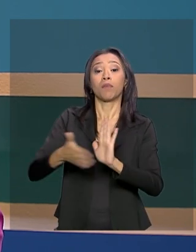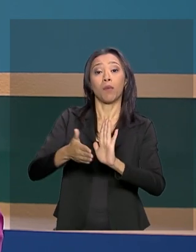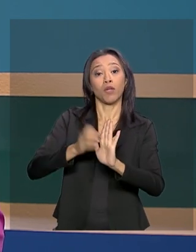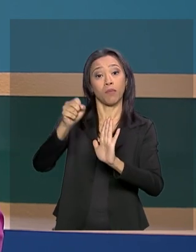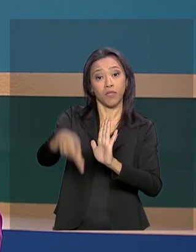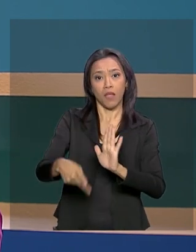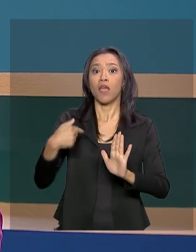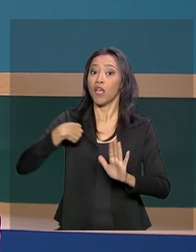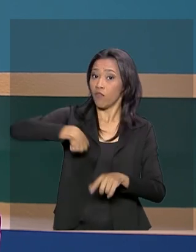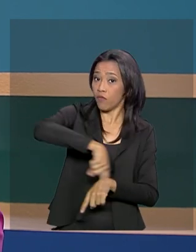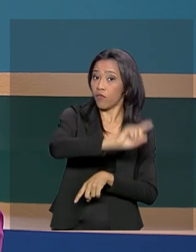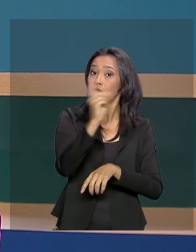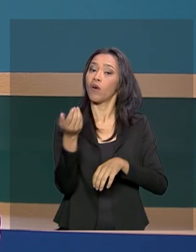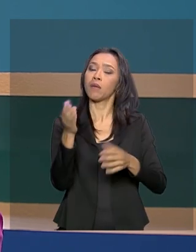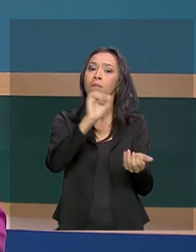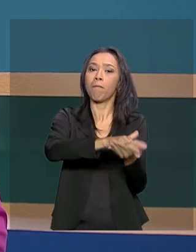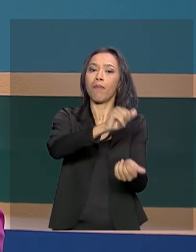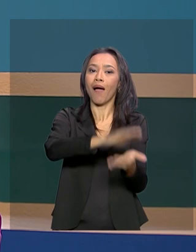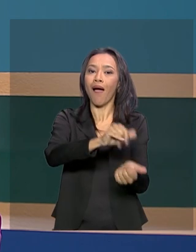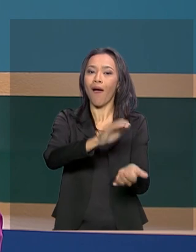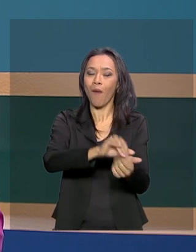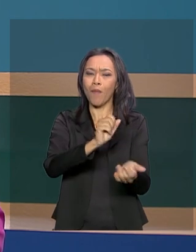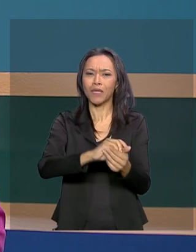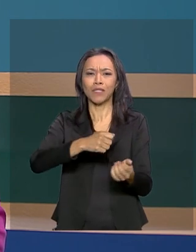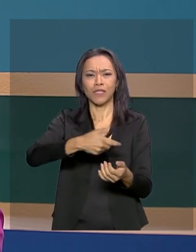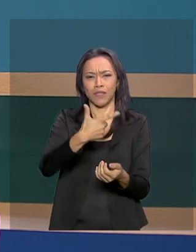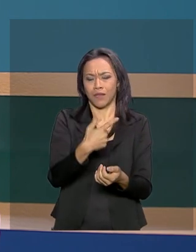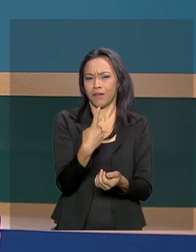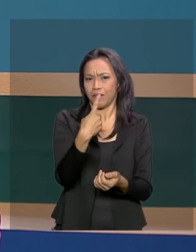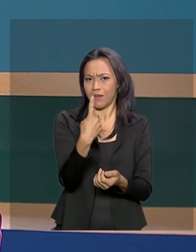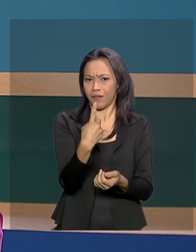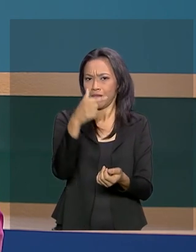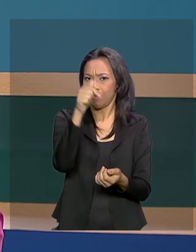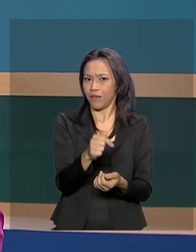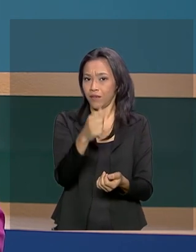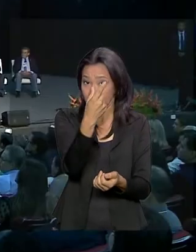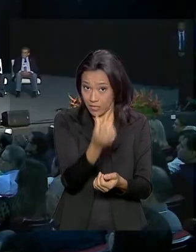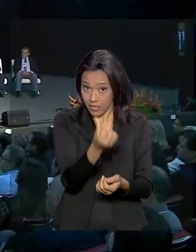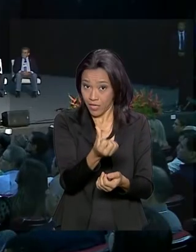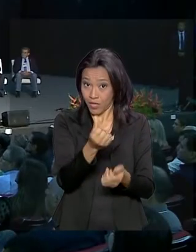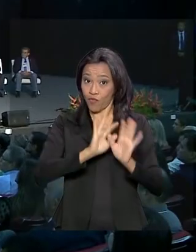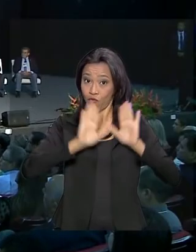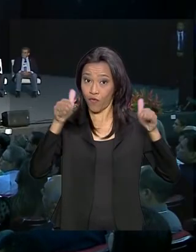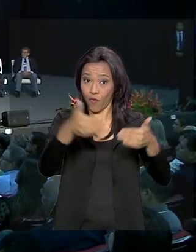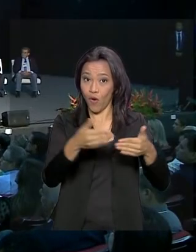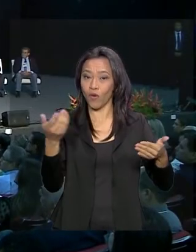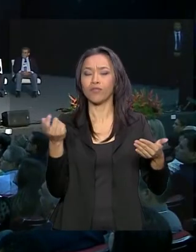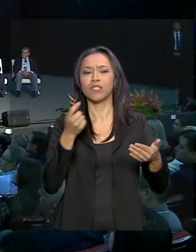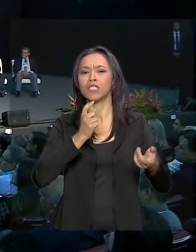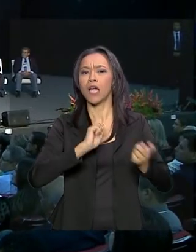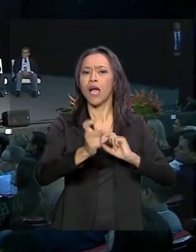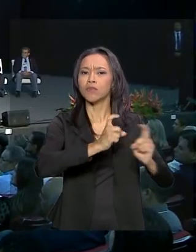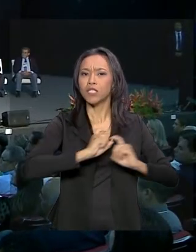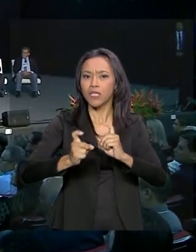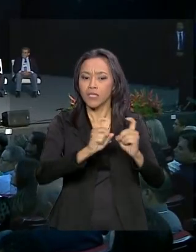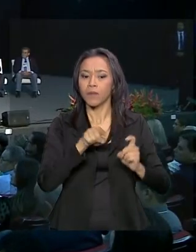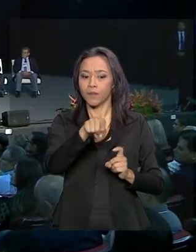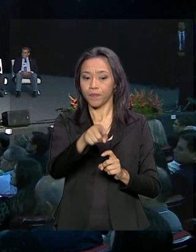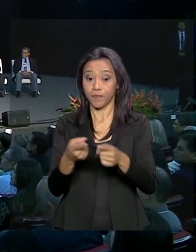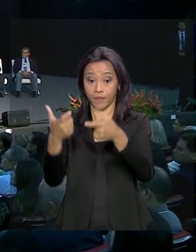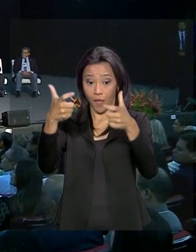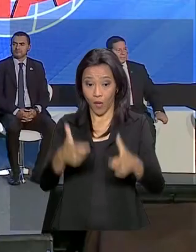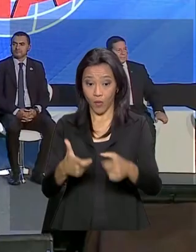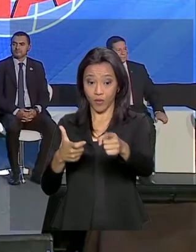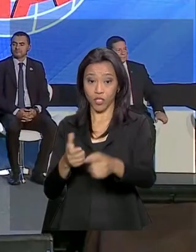Tocantins, no 16º Fórum Internacional de Administração. O fórum, realizado no estado do